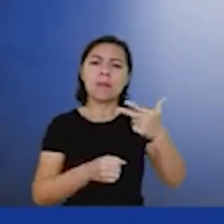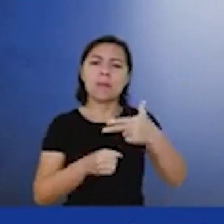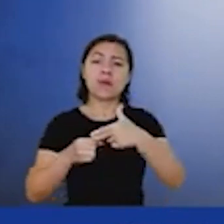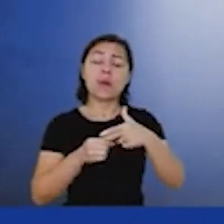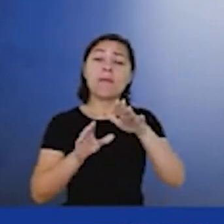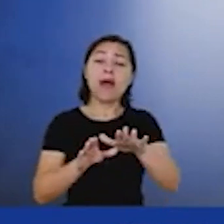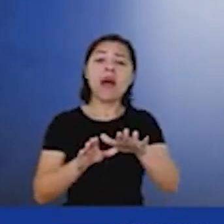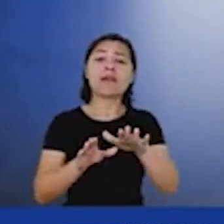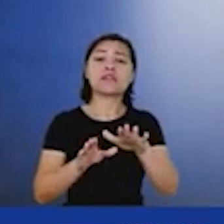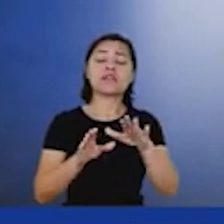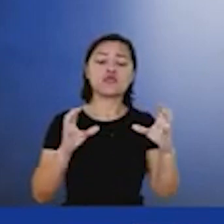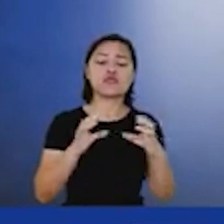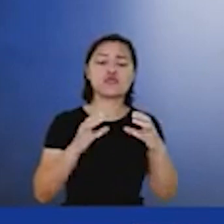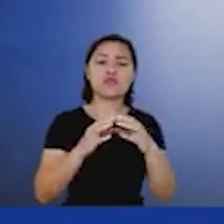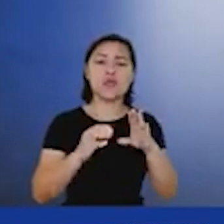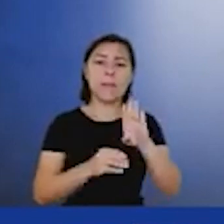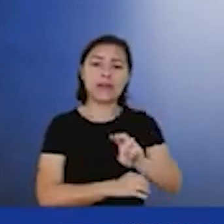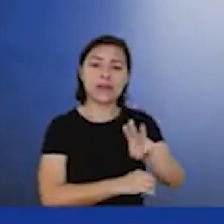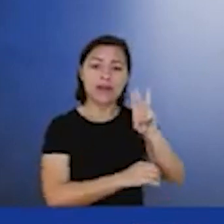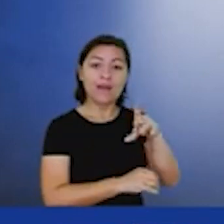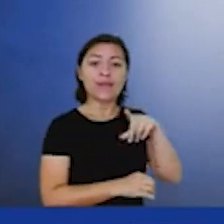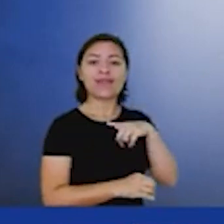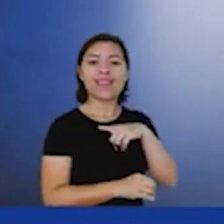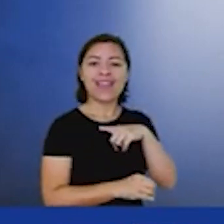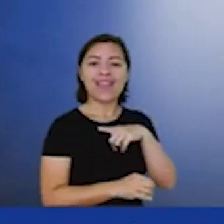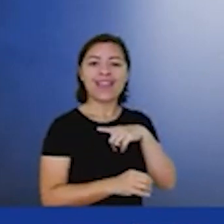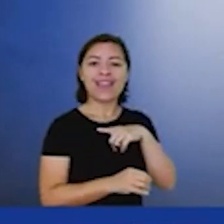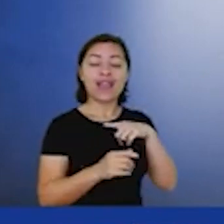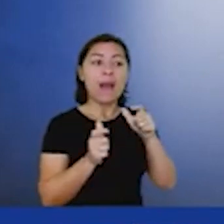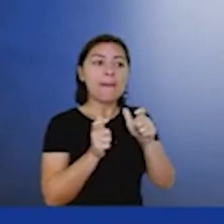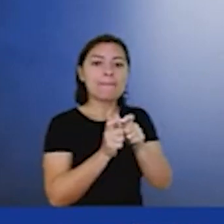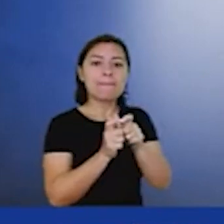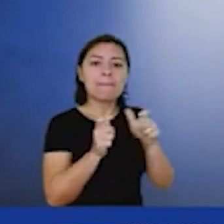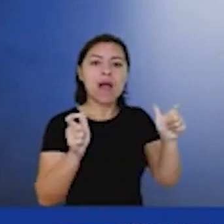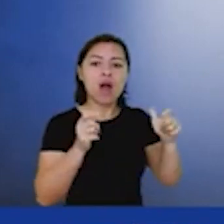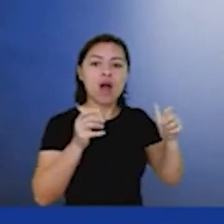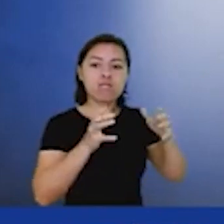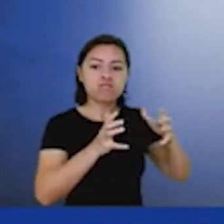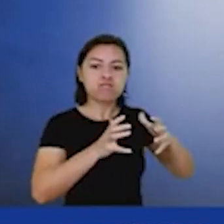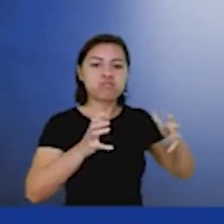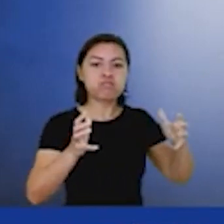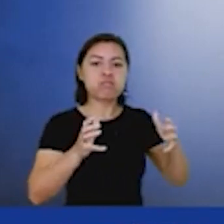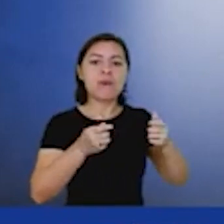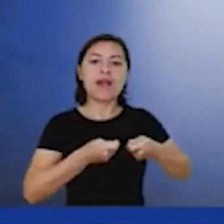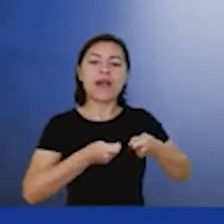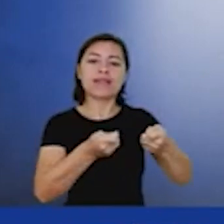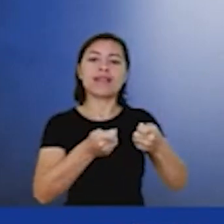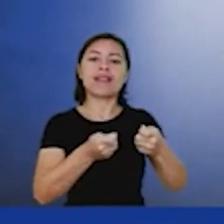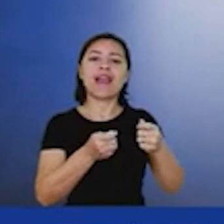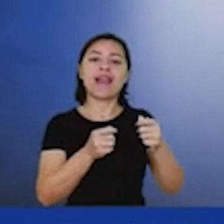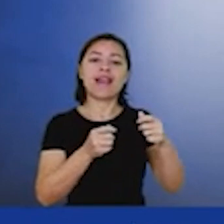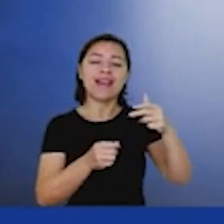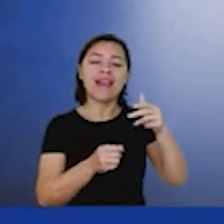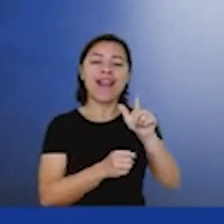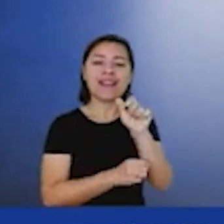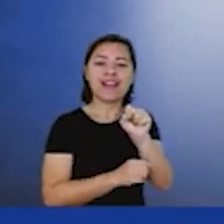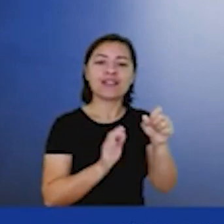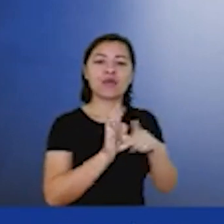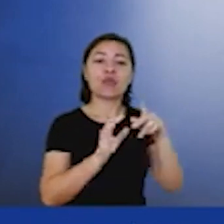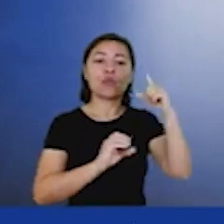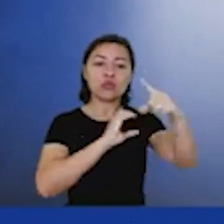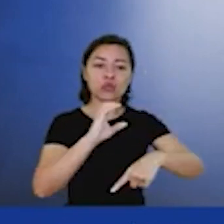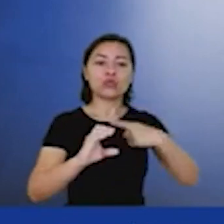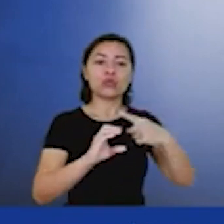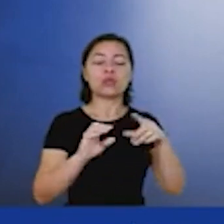tem as maiores frotas de entrega de gás liquefeito no mundo, tem também as maiores frotas de